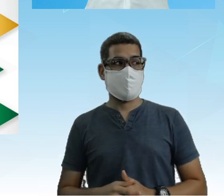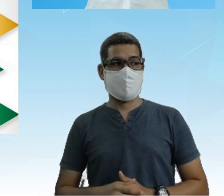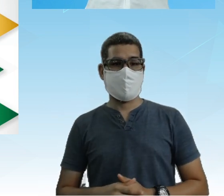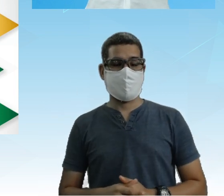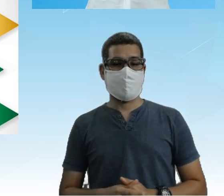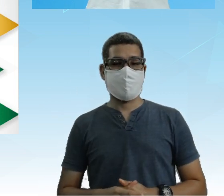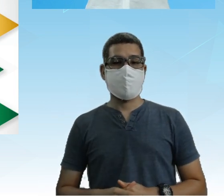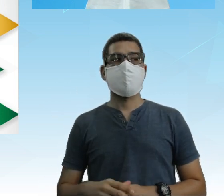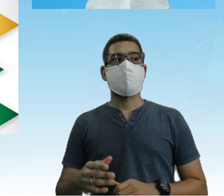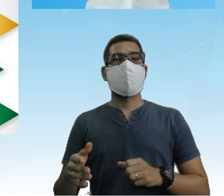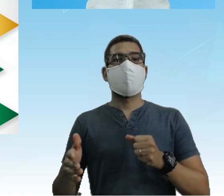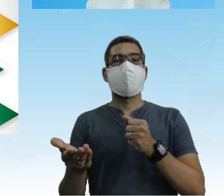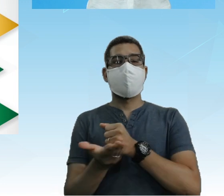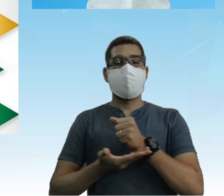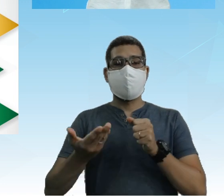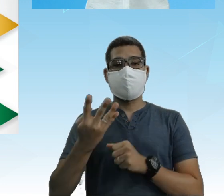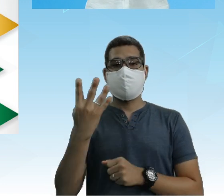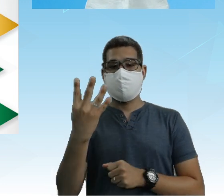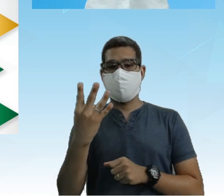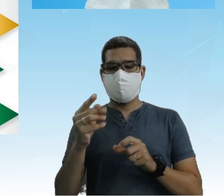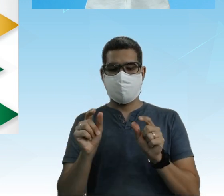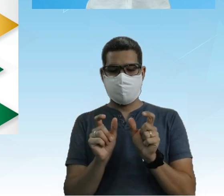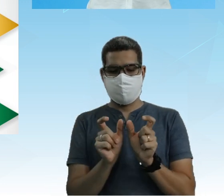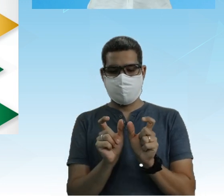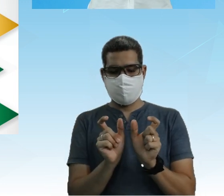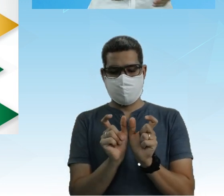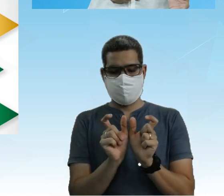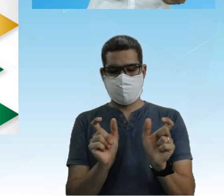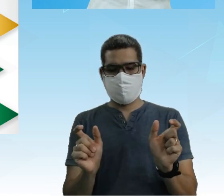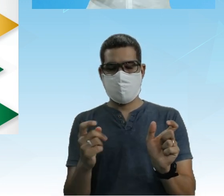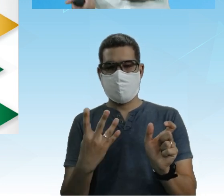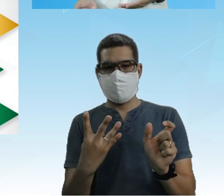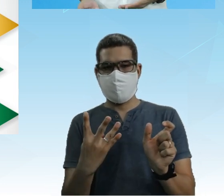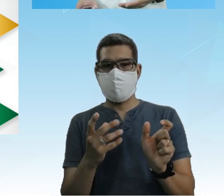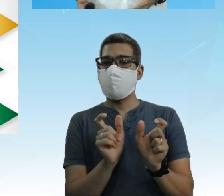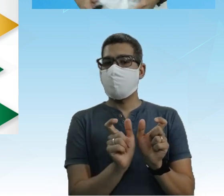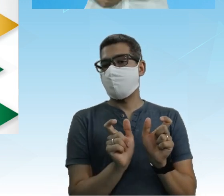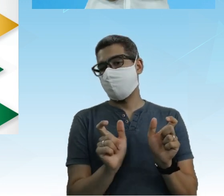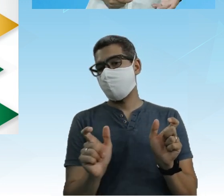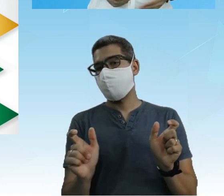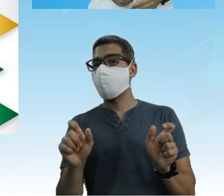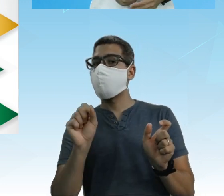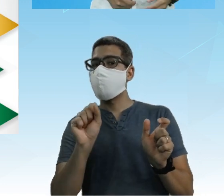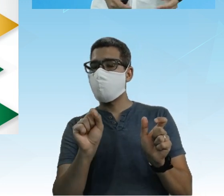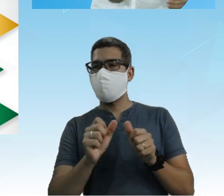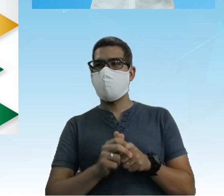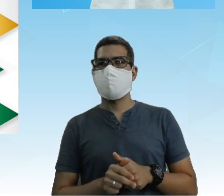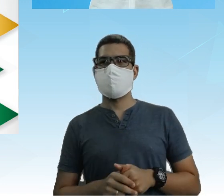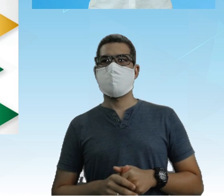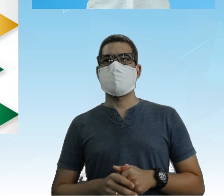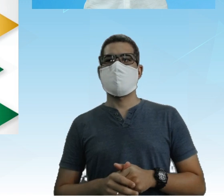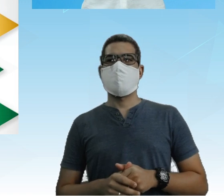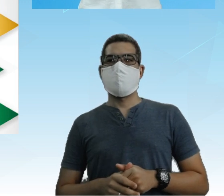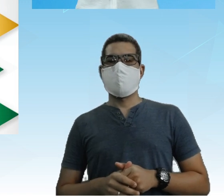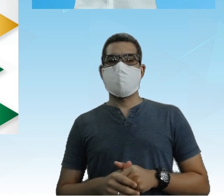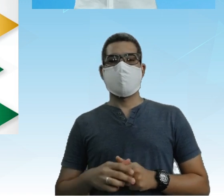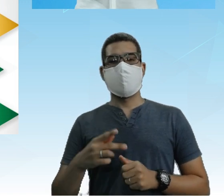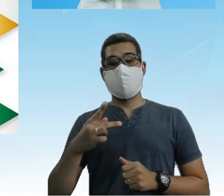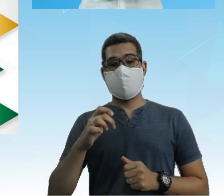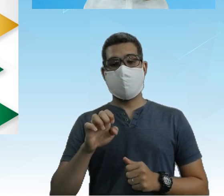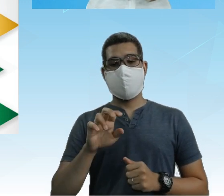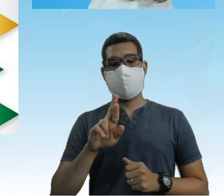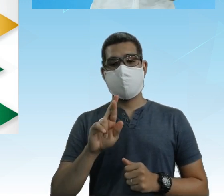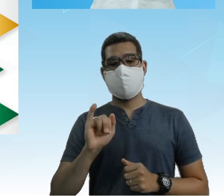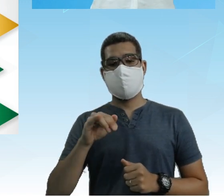4 quadrinhos Passou a ter quantos quadrinhos? Claro que o dobro, né? quadrinhos Então veja que o perímetro